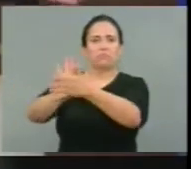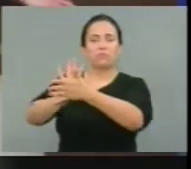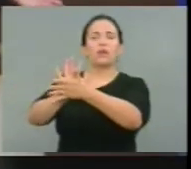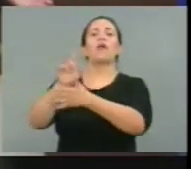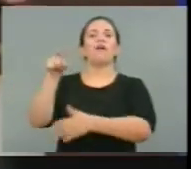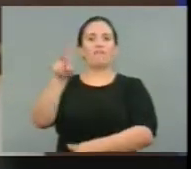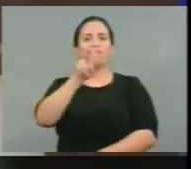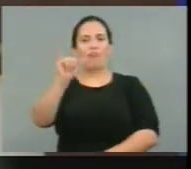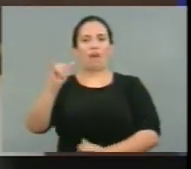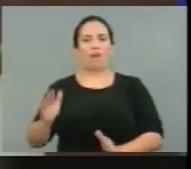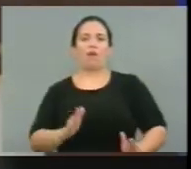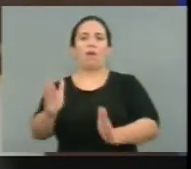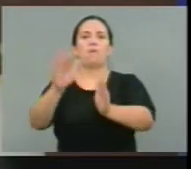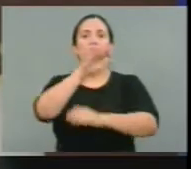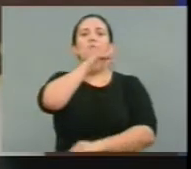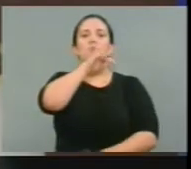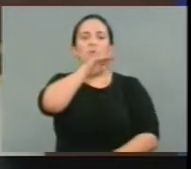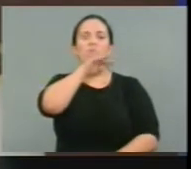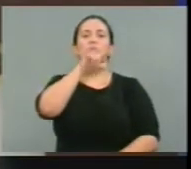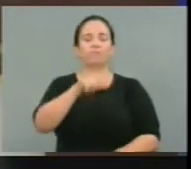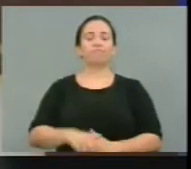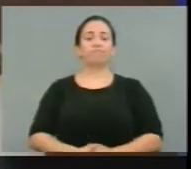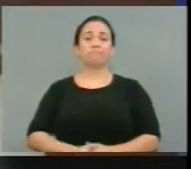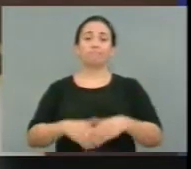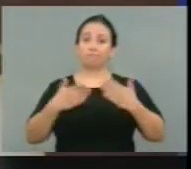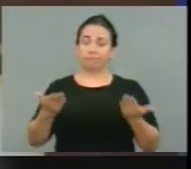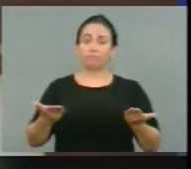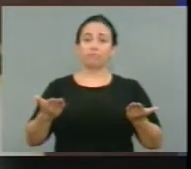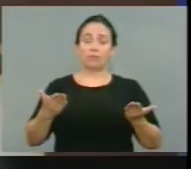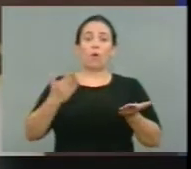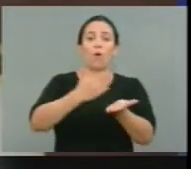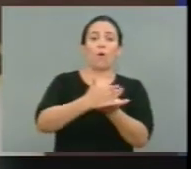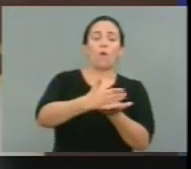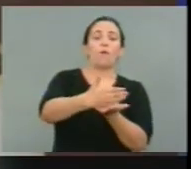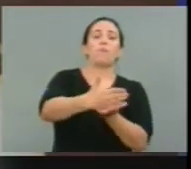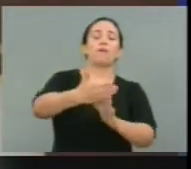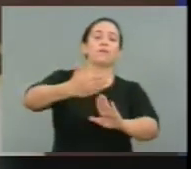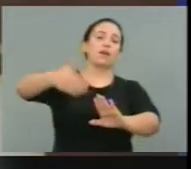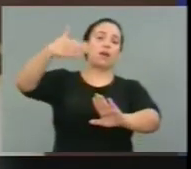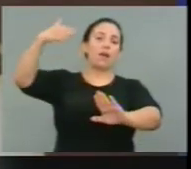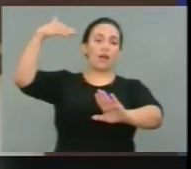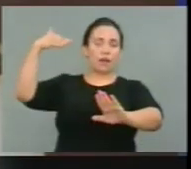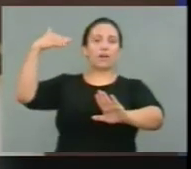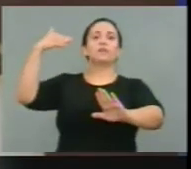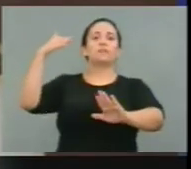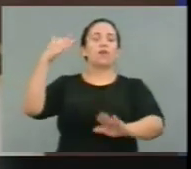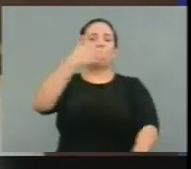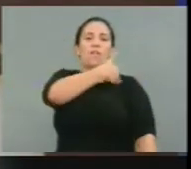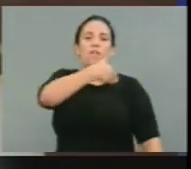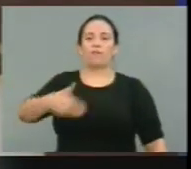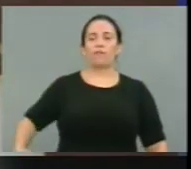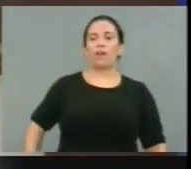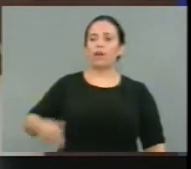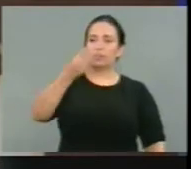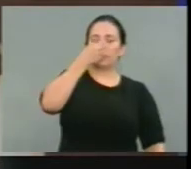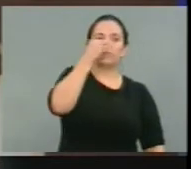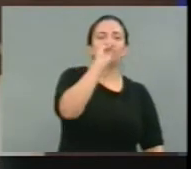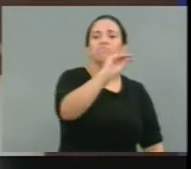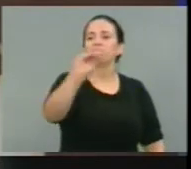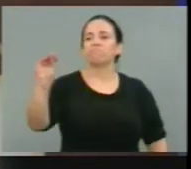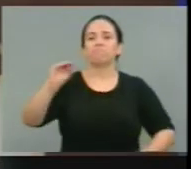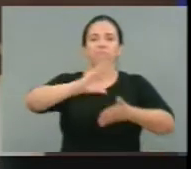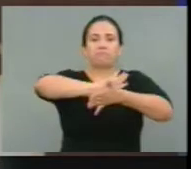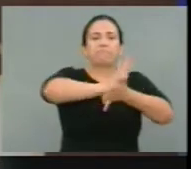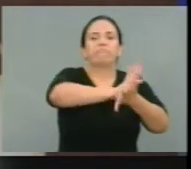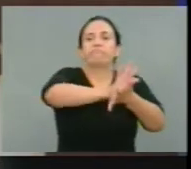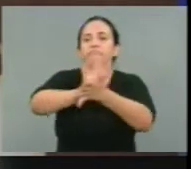foi a grande conclusão do Comitê. A morte começa no abandono. Onde tem abandono, vai ter morte. A morte não é um evento. A